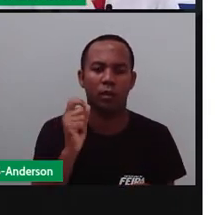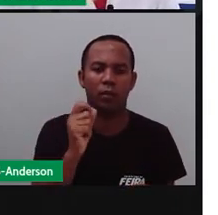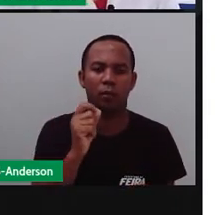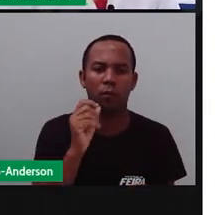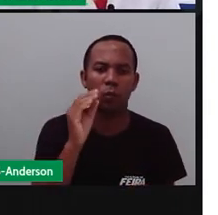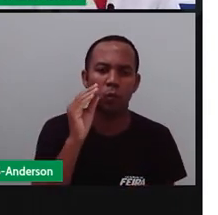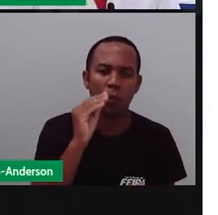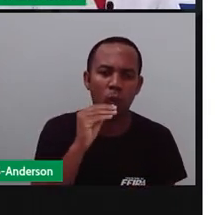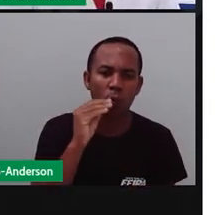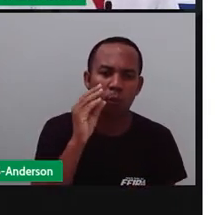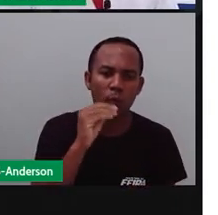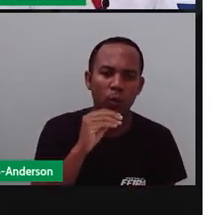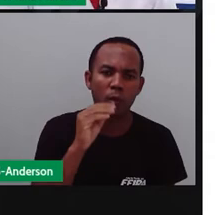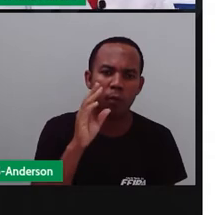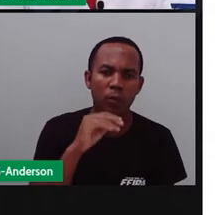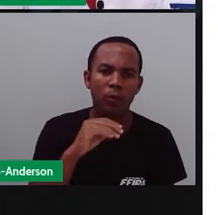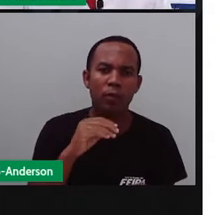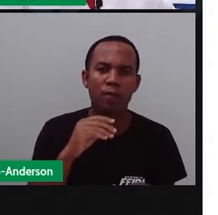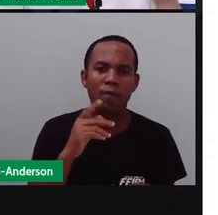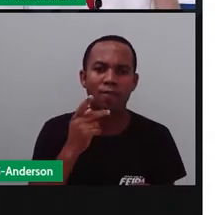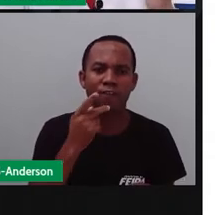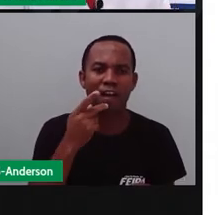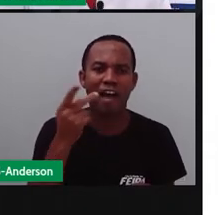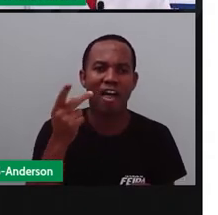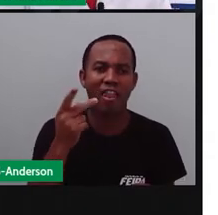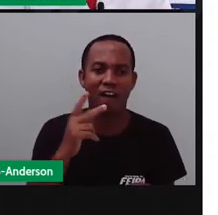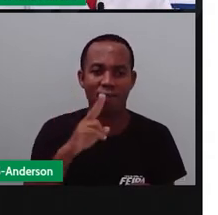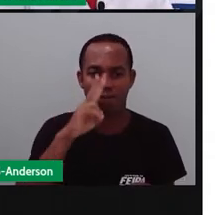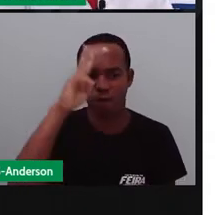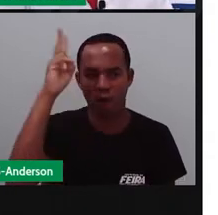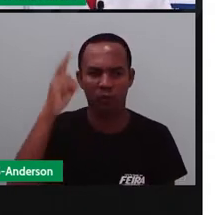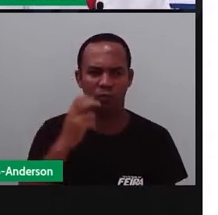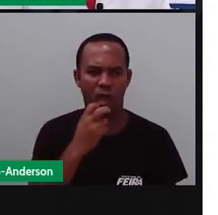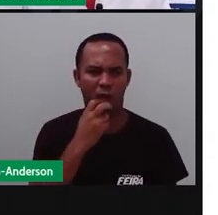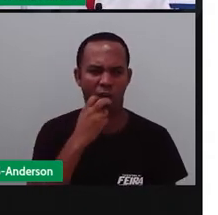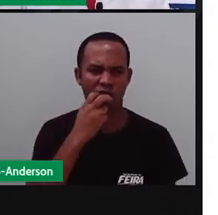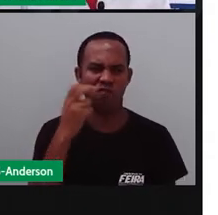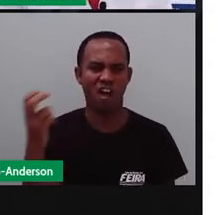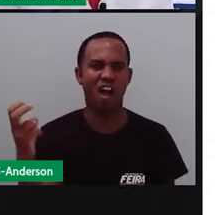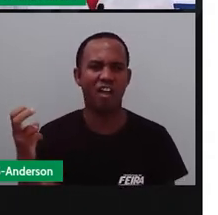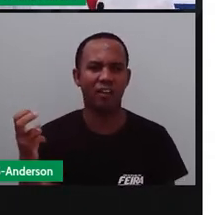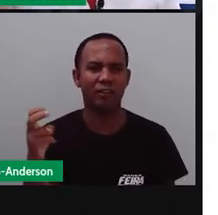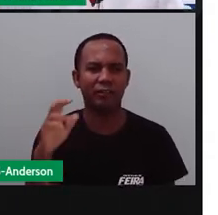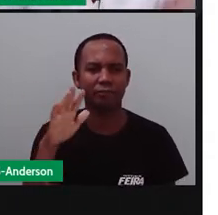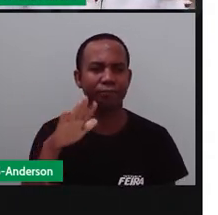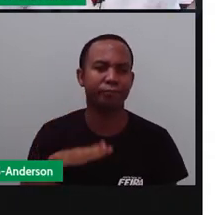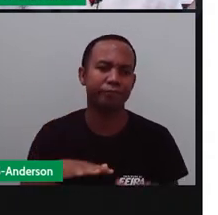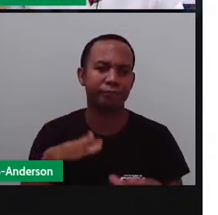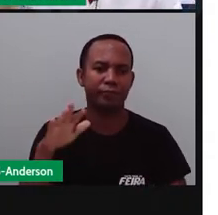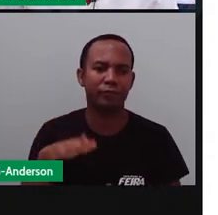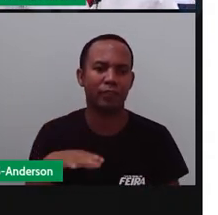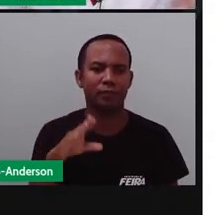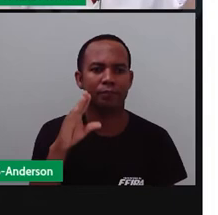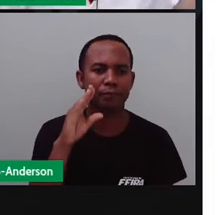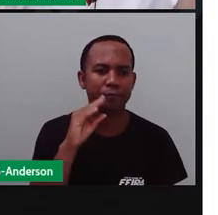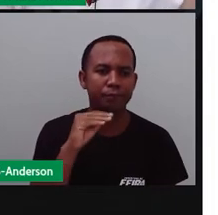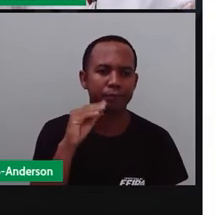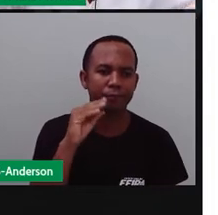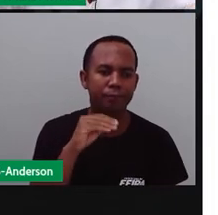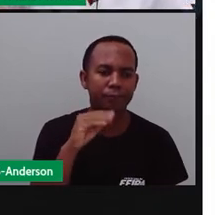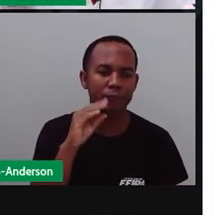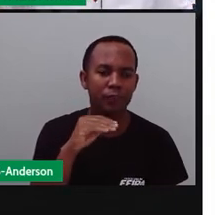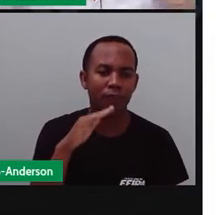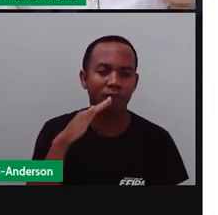mais devagar. Alguns têm um sotaque forte. Outros já têm, né? Uma fala mais